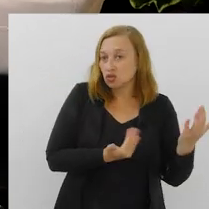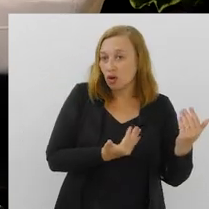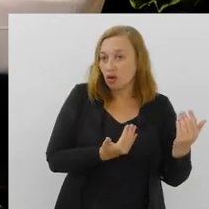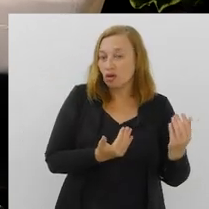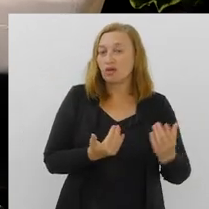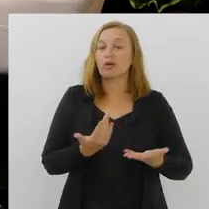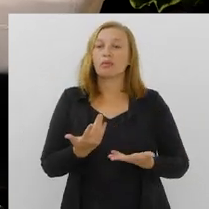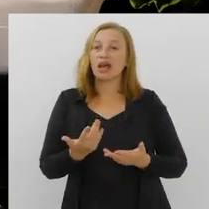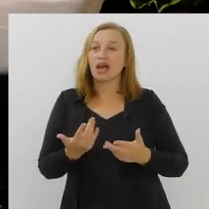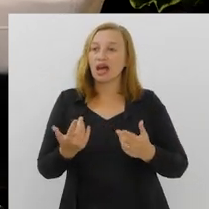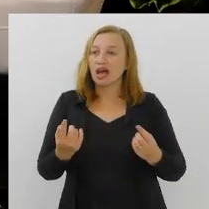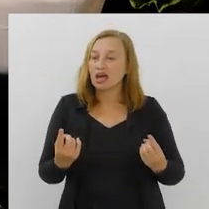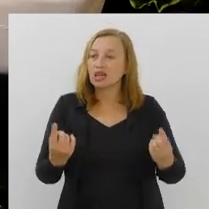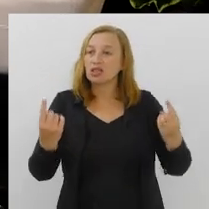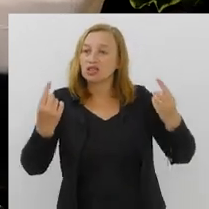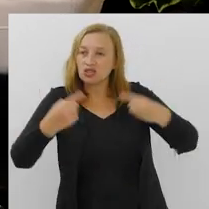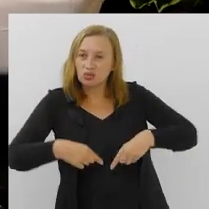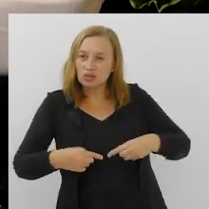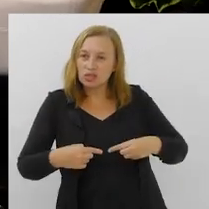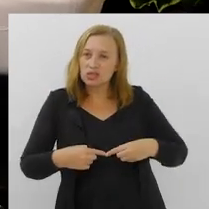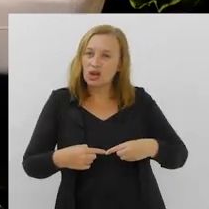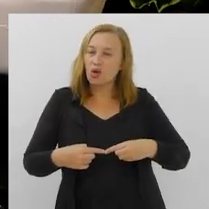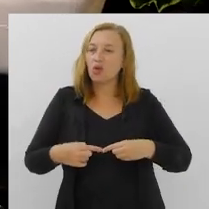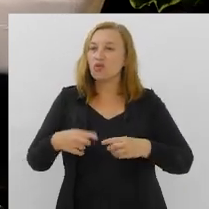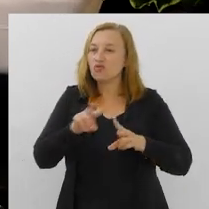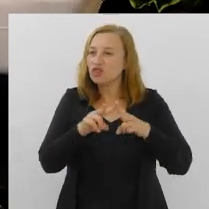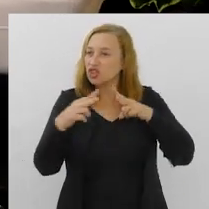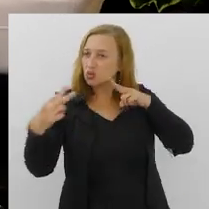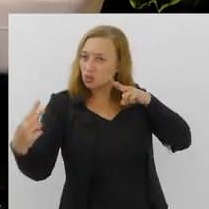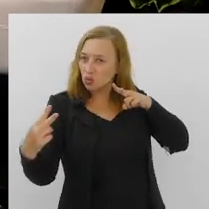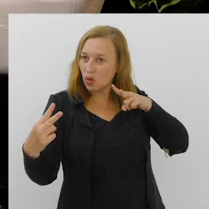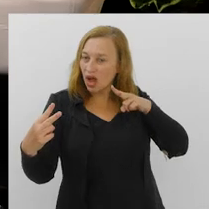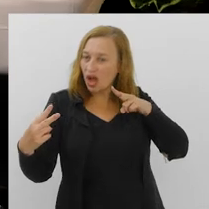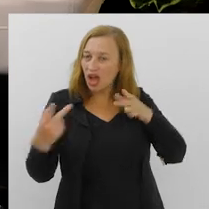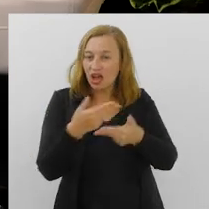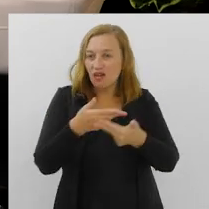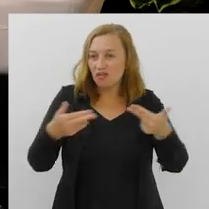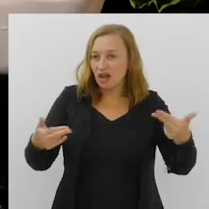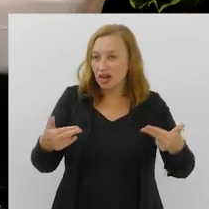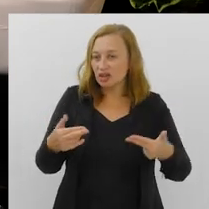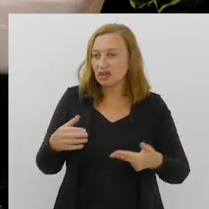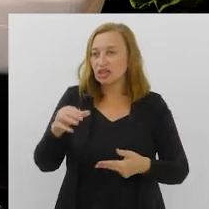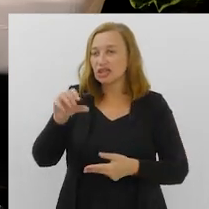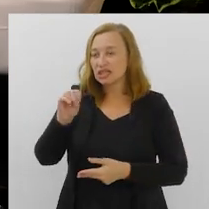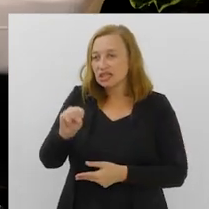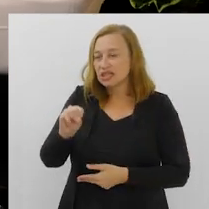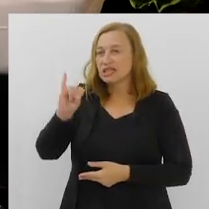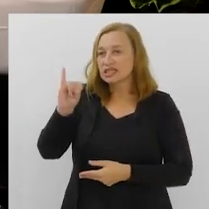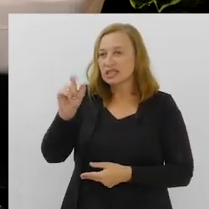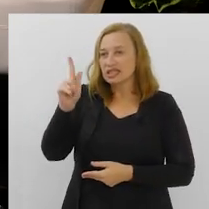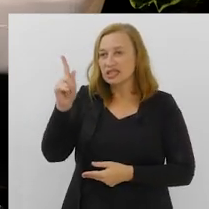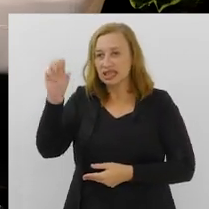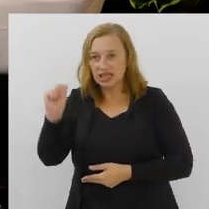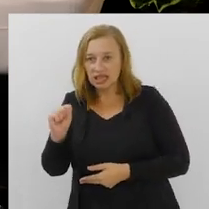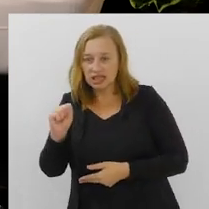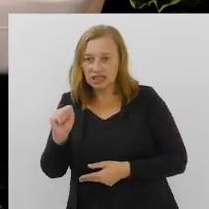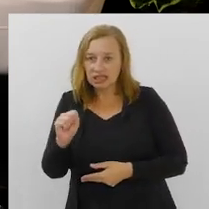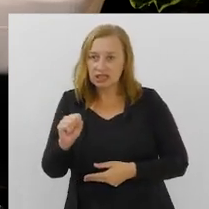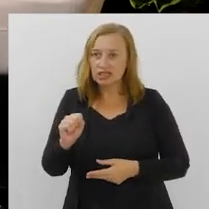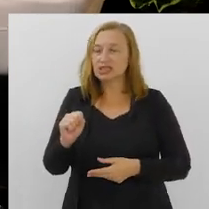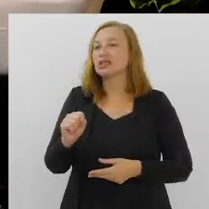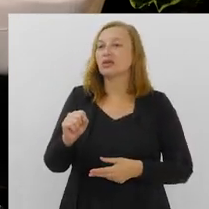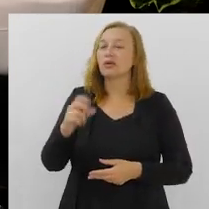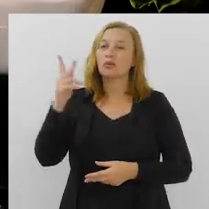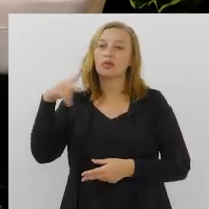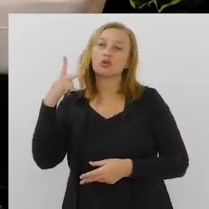enfrentamento do balcão virtual, do PJE, aquelas siglas que vão se criando em torno de um modelo de justiça, que